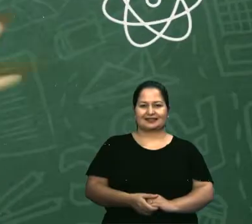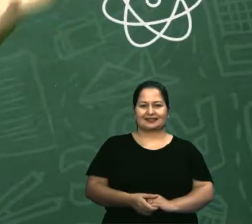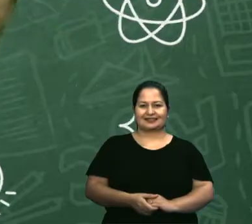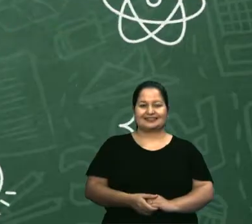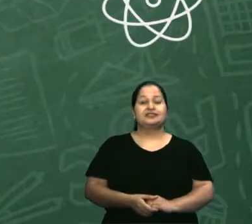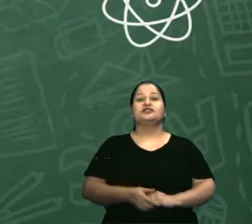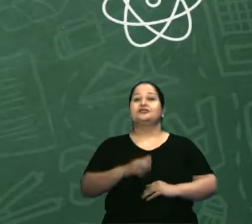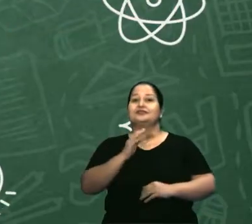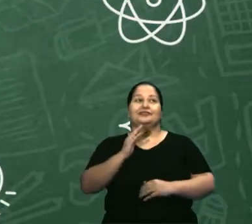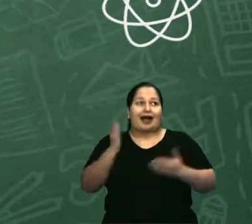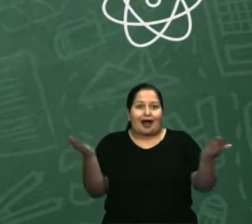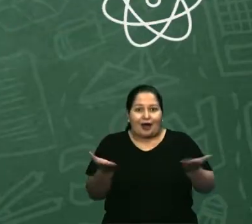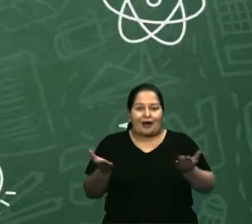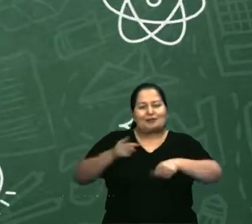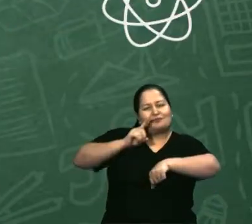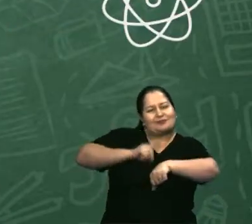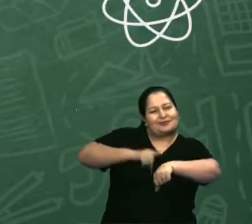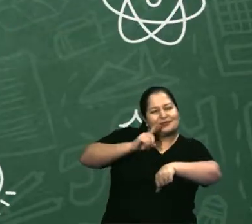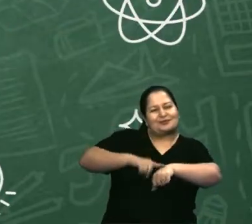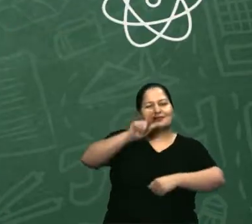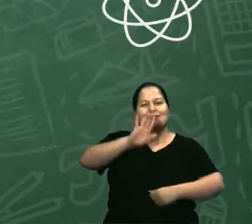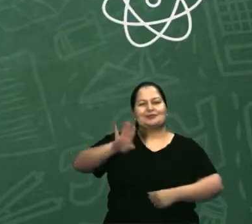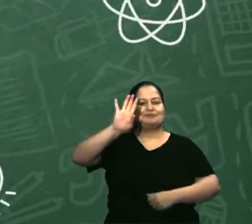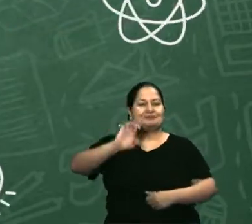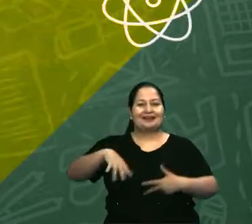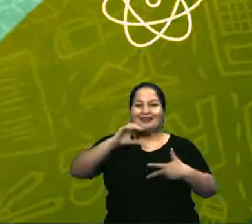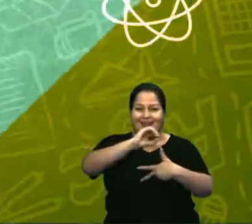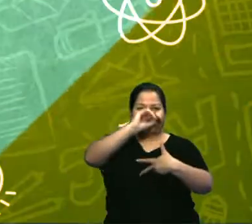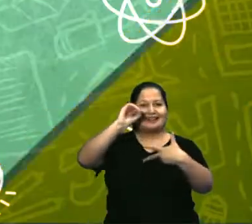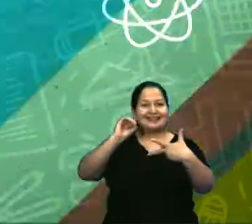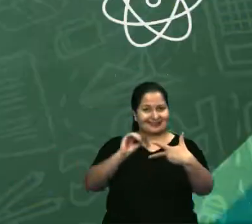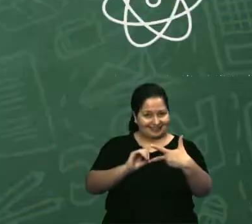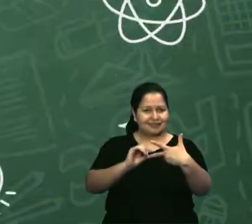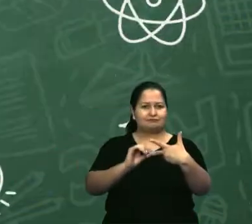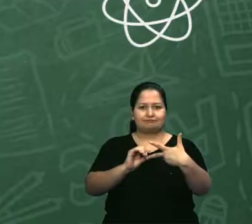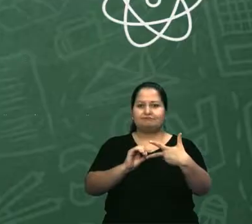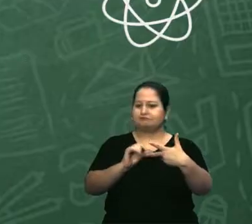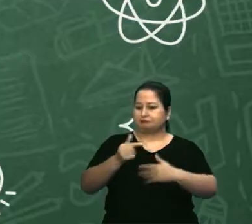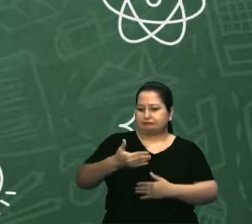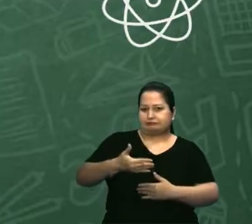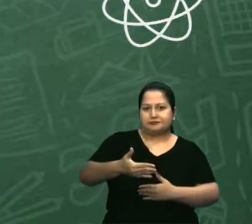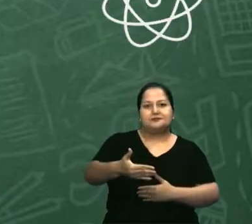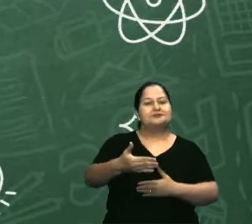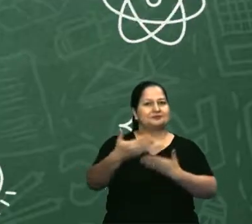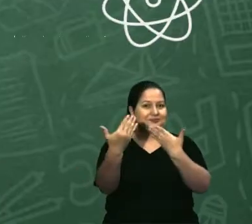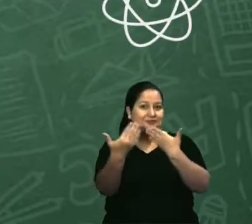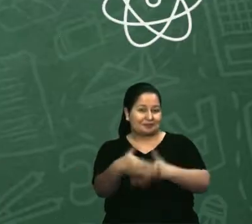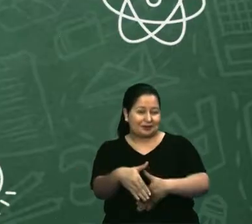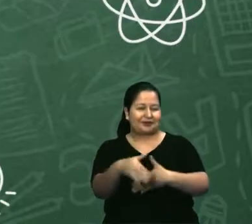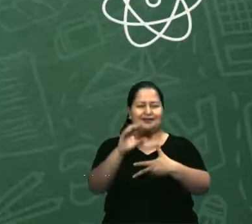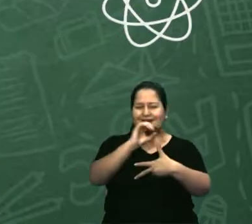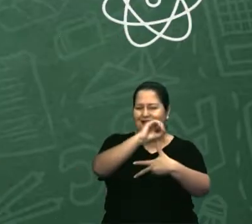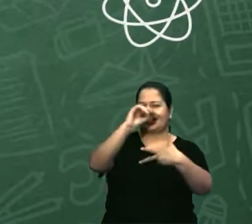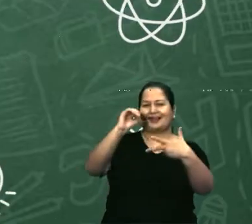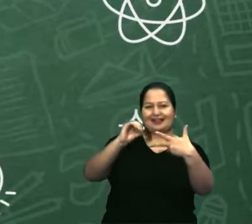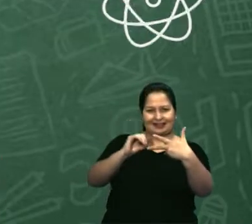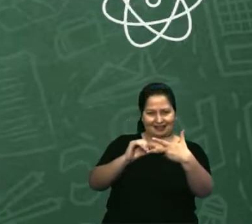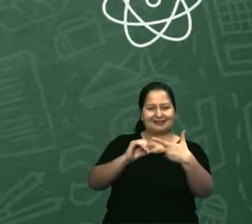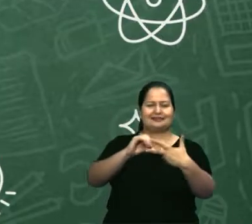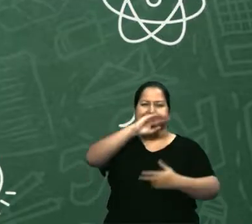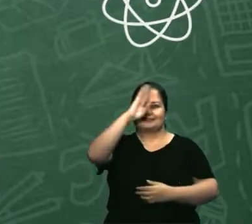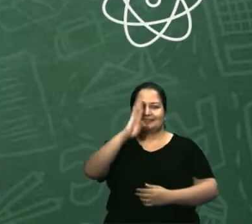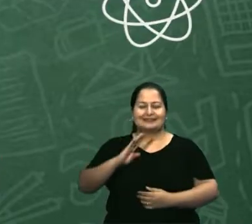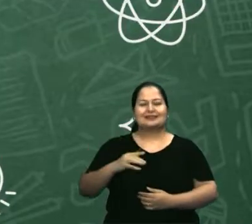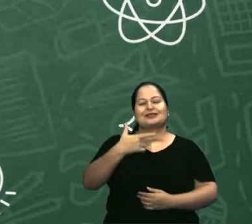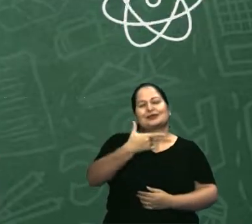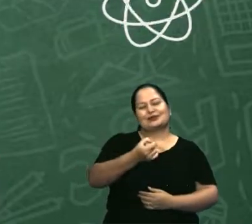Estamos chegando com o seu preparatório Goiás Bem no Enem. Estamos há poucos dias da aplicação do Exame Nacional do Ensino Médio